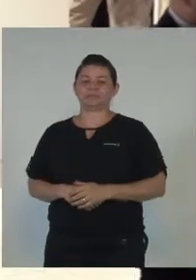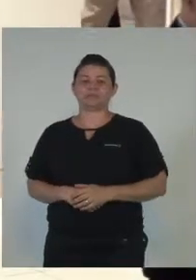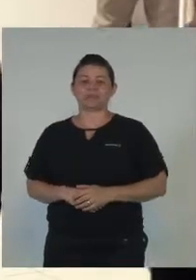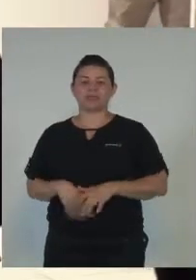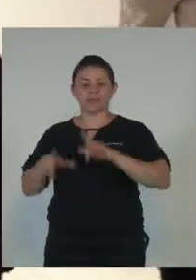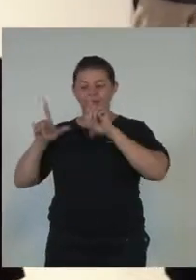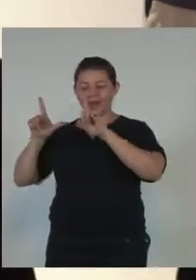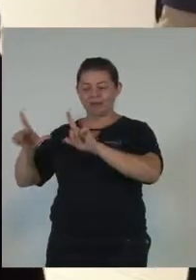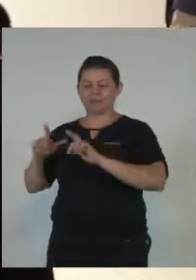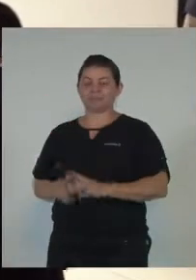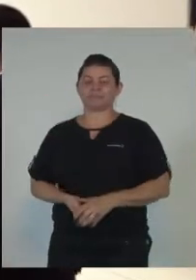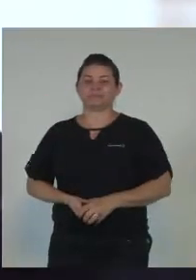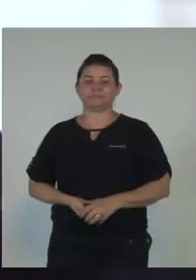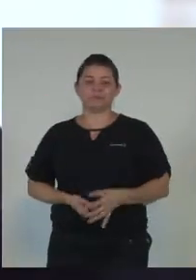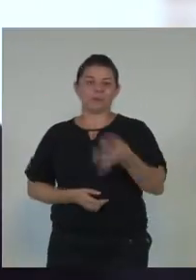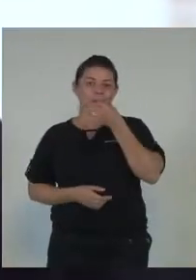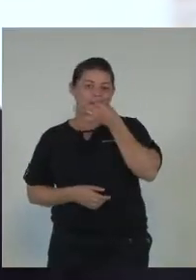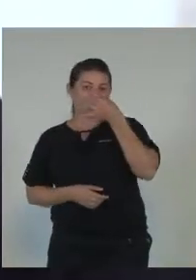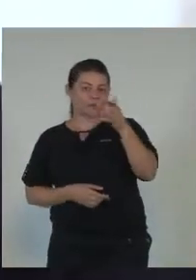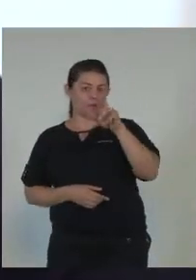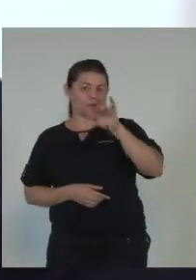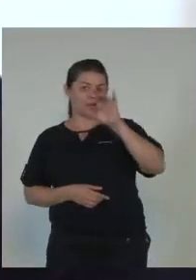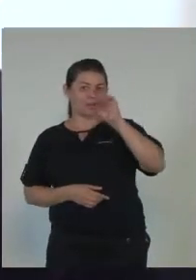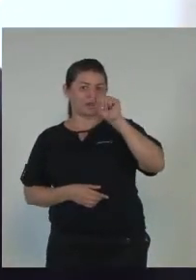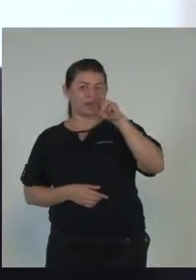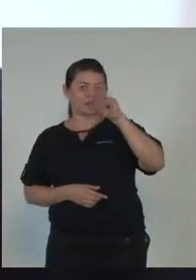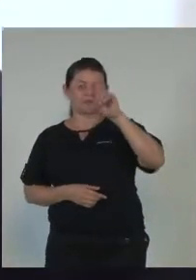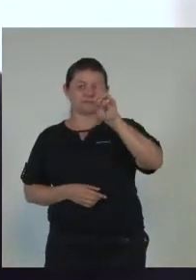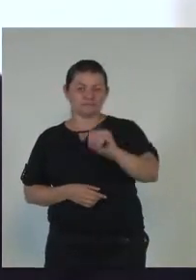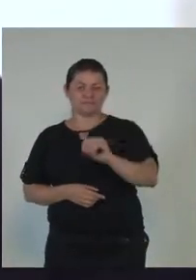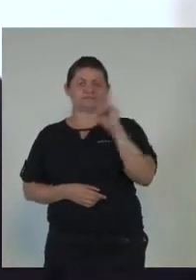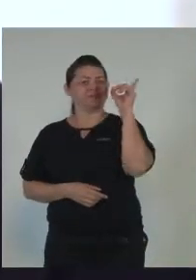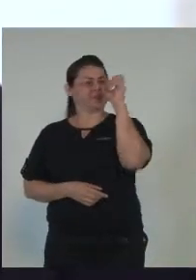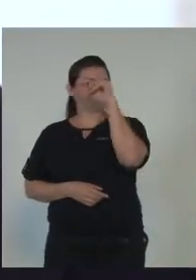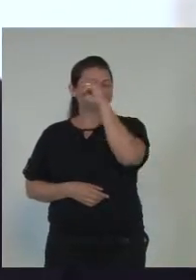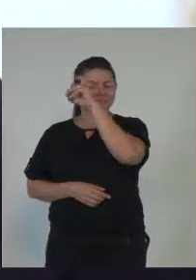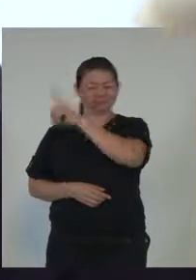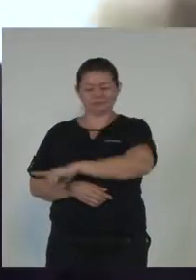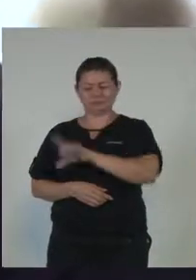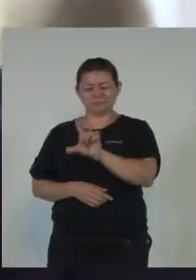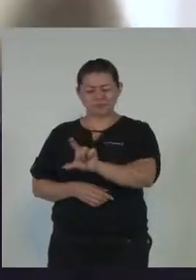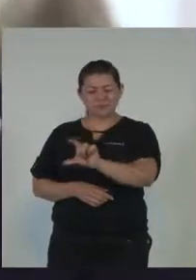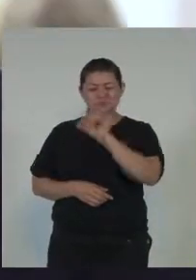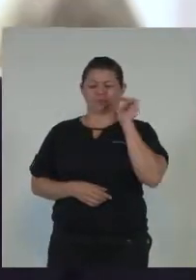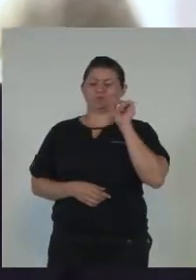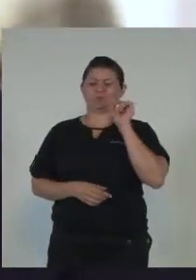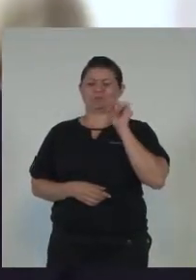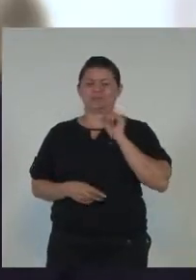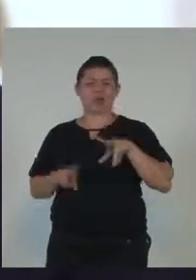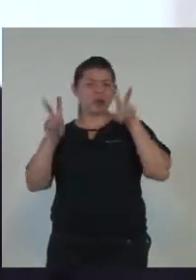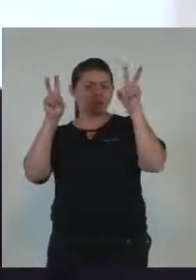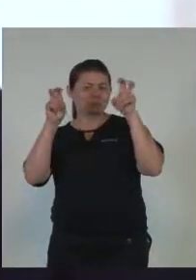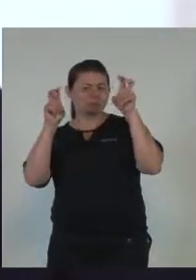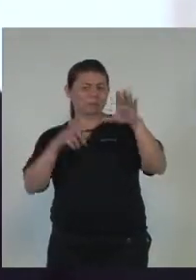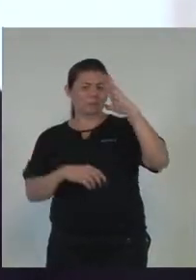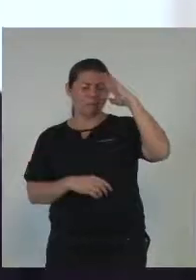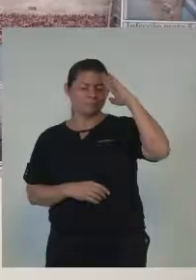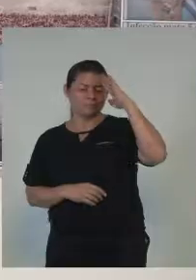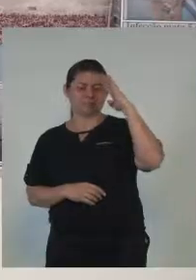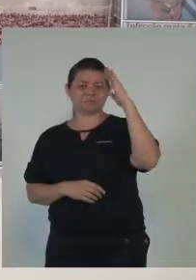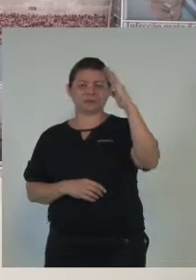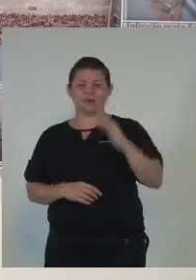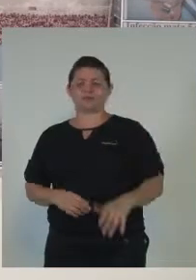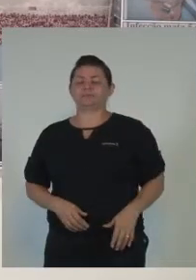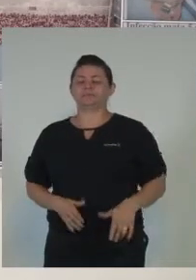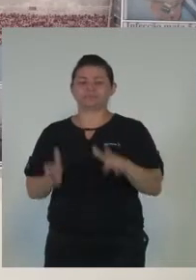Diz aí como foi, Ricardo. A maior dificuldade, sem dúvida, foi o cortar na carne. Quando a gente tinha a escolha final, essas